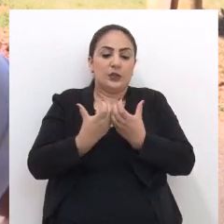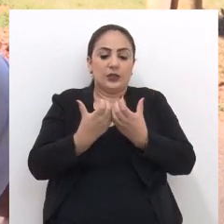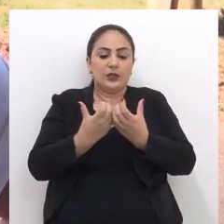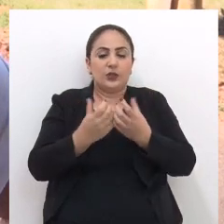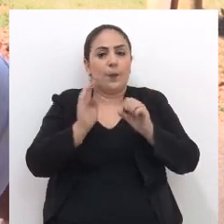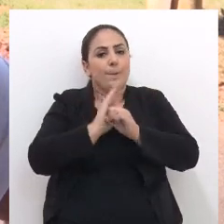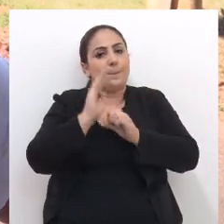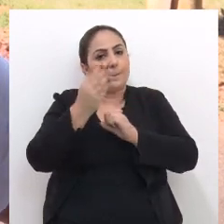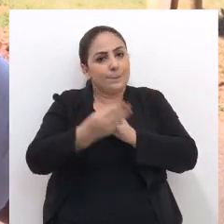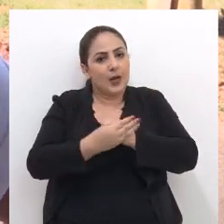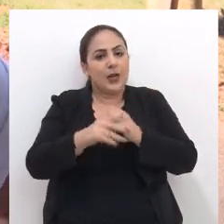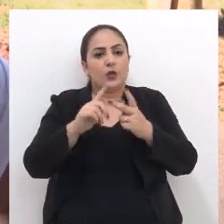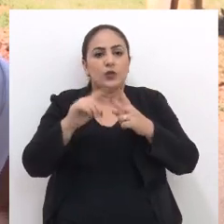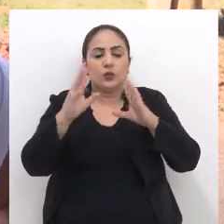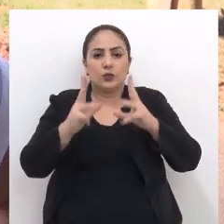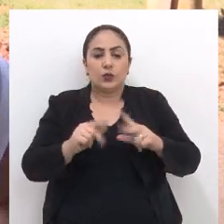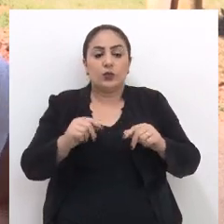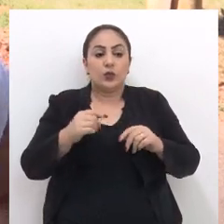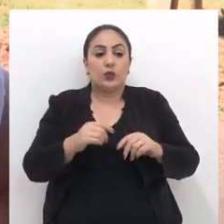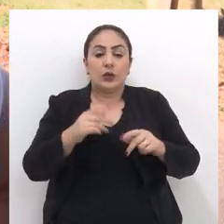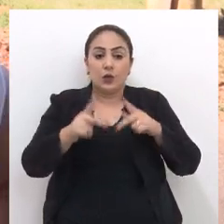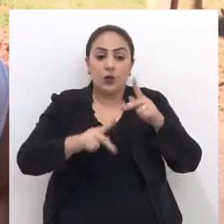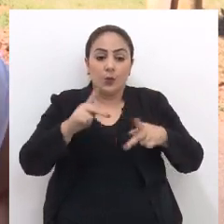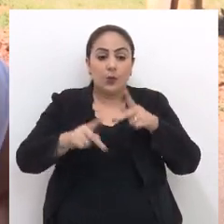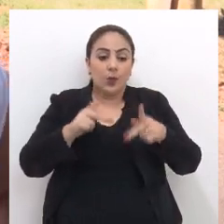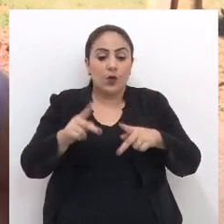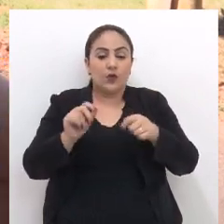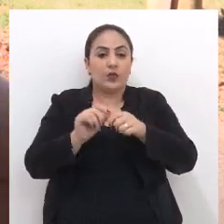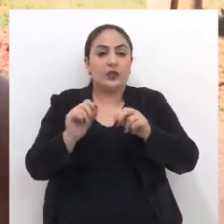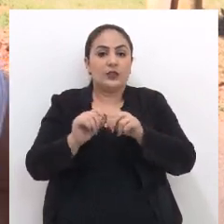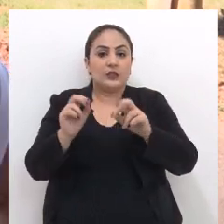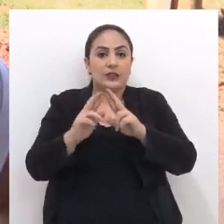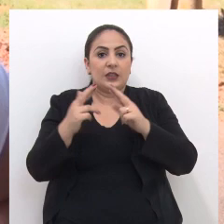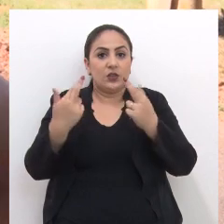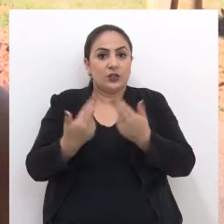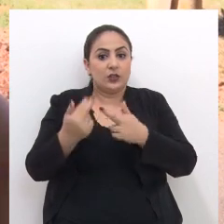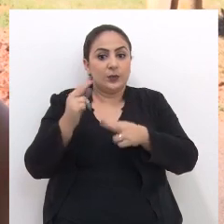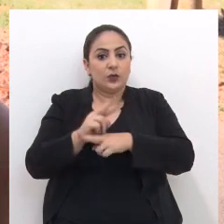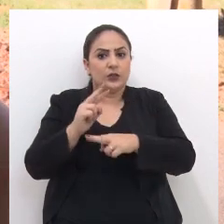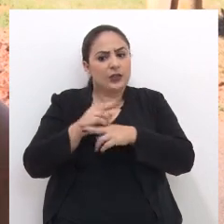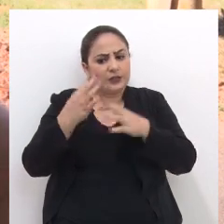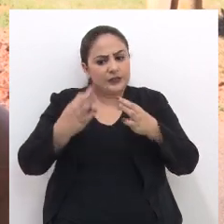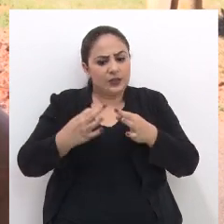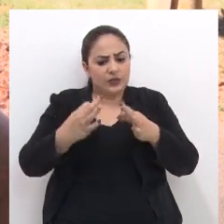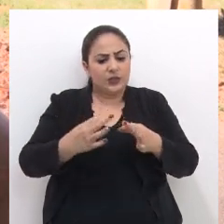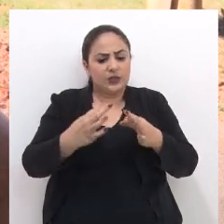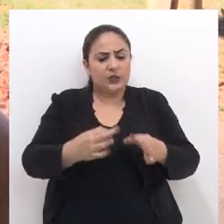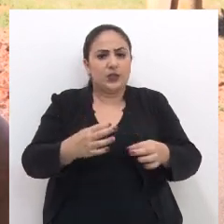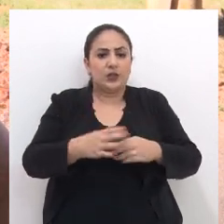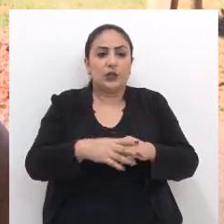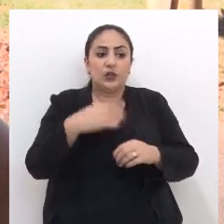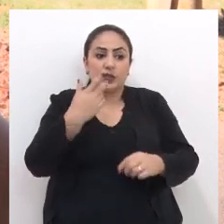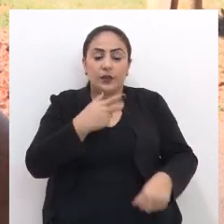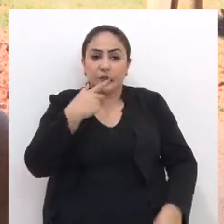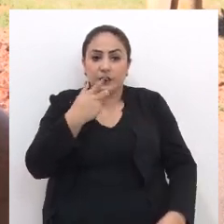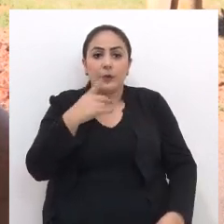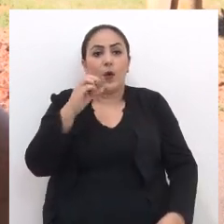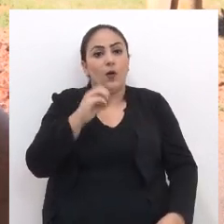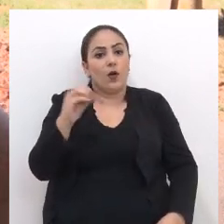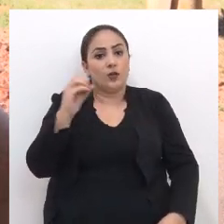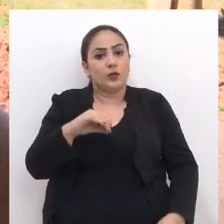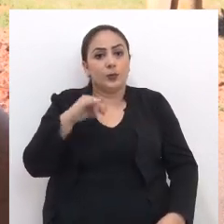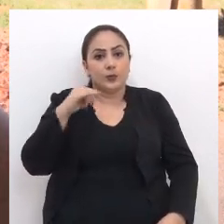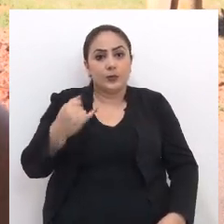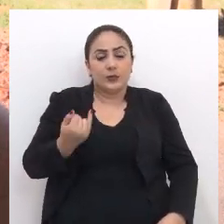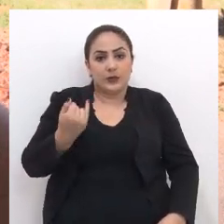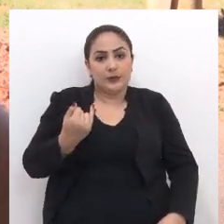comunidade, né? Das vilas, né? Então, desde que o povo se reúne para cuidar bem direitinho, né? Eu digo, é uma ótima